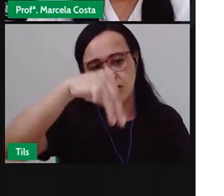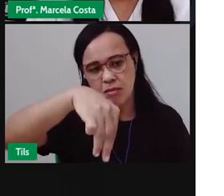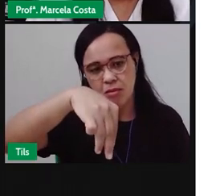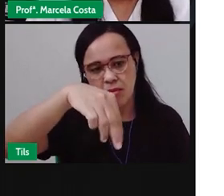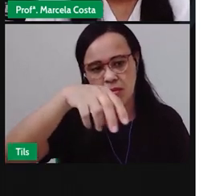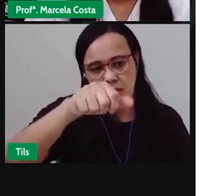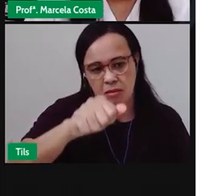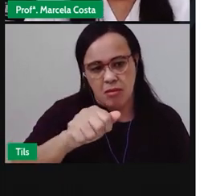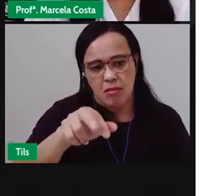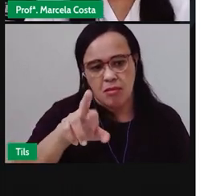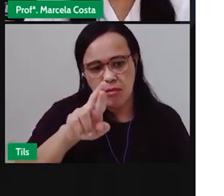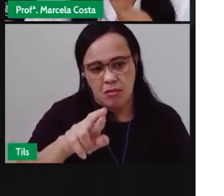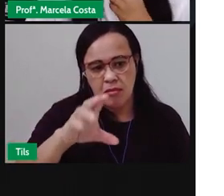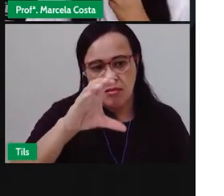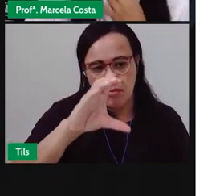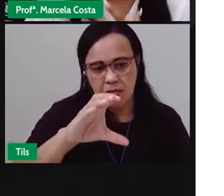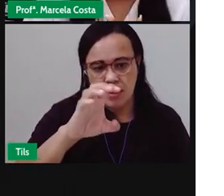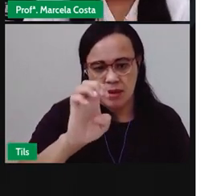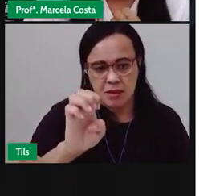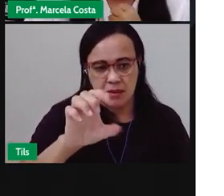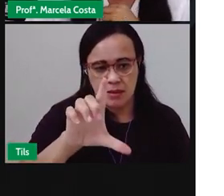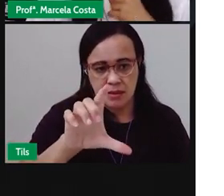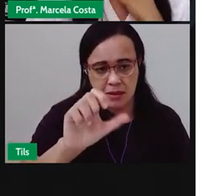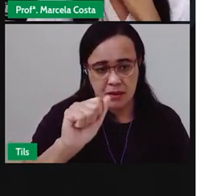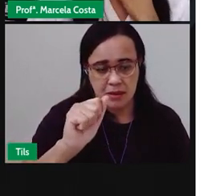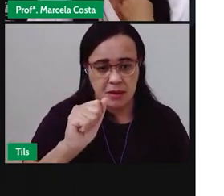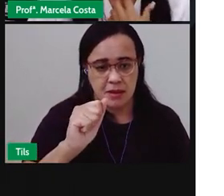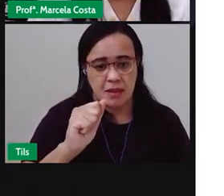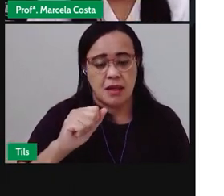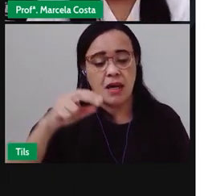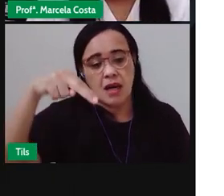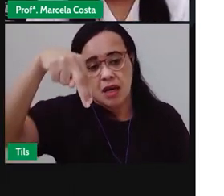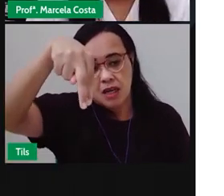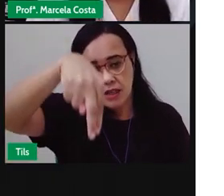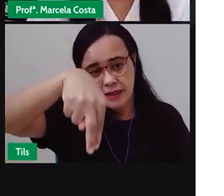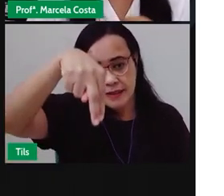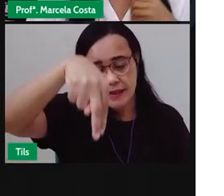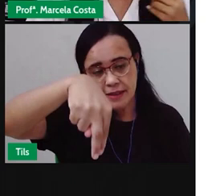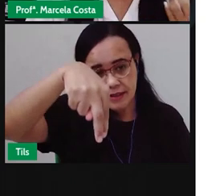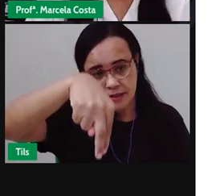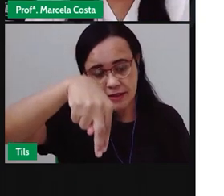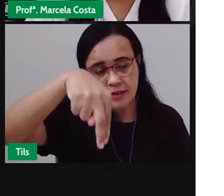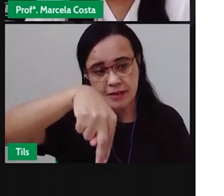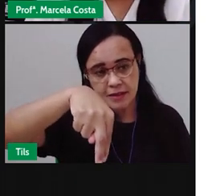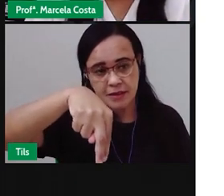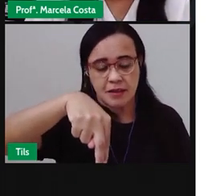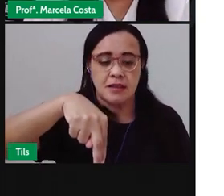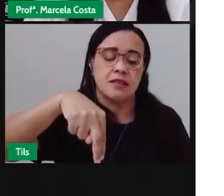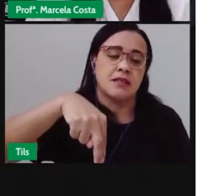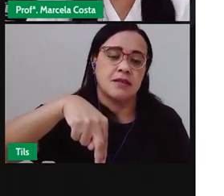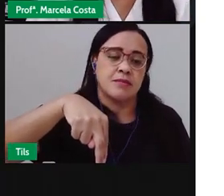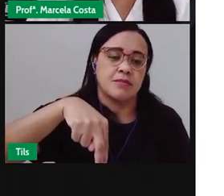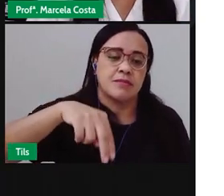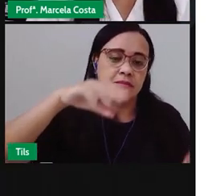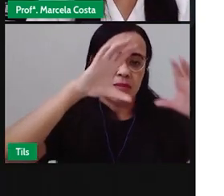O I Que vai ter o som de Nê Nê De Nordeste De Nuvem